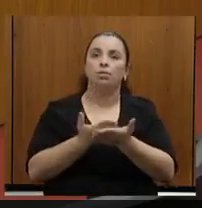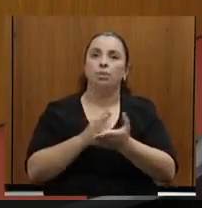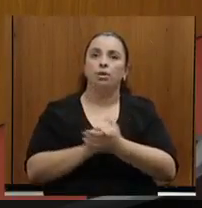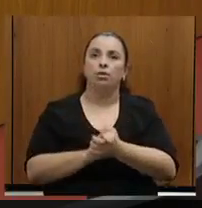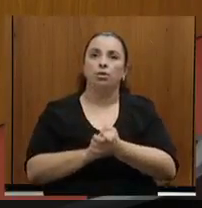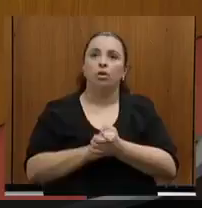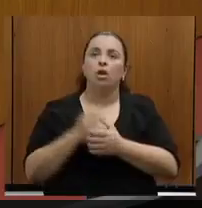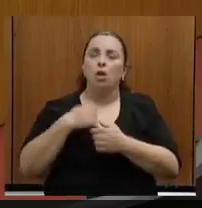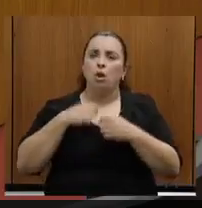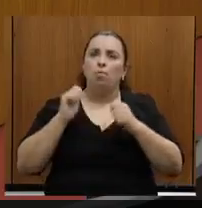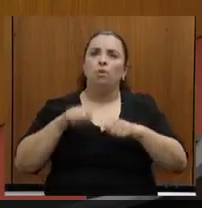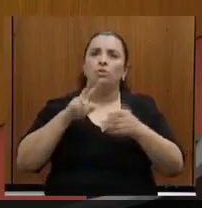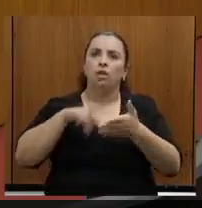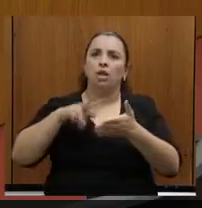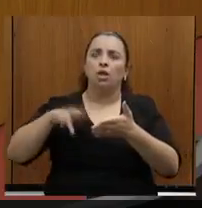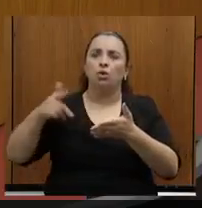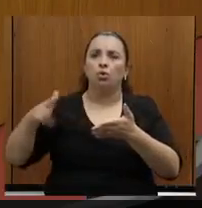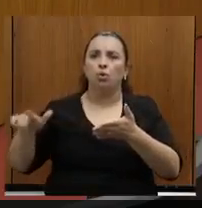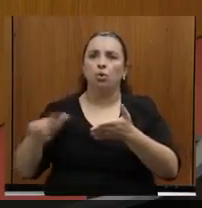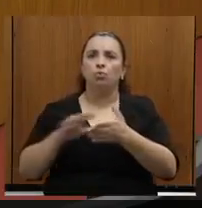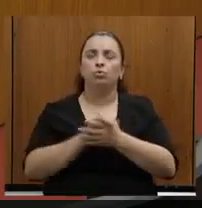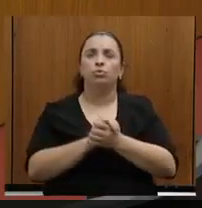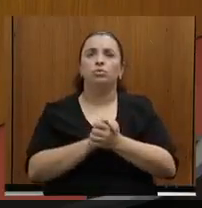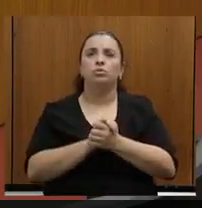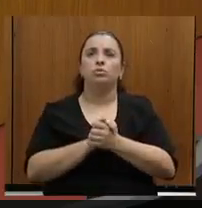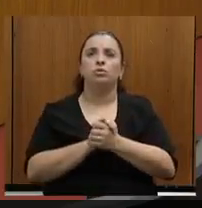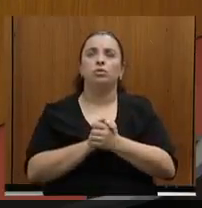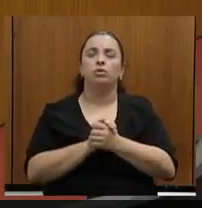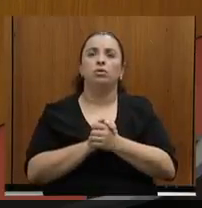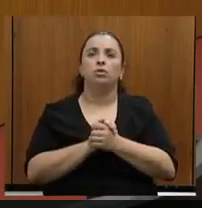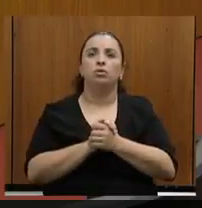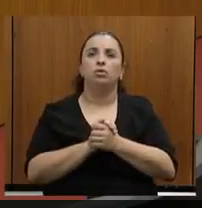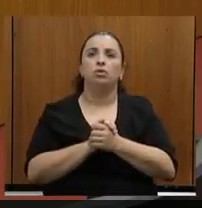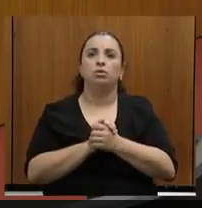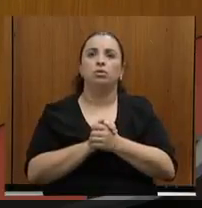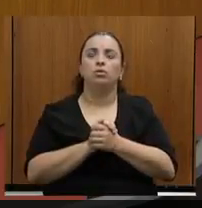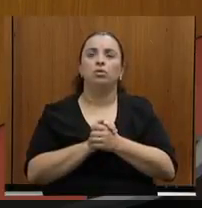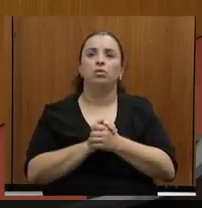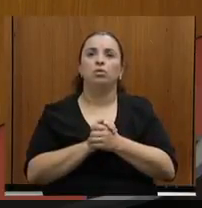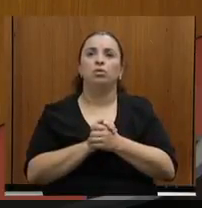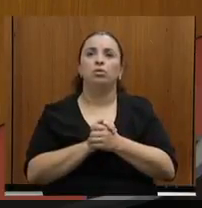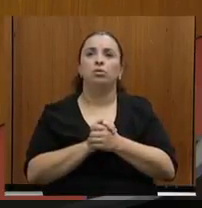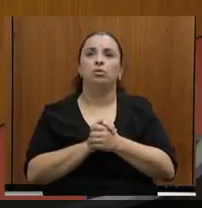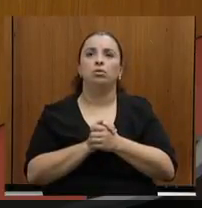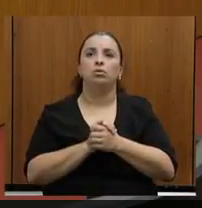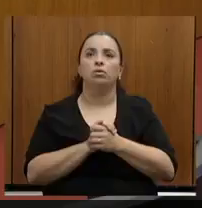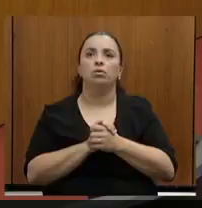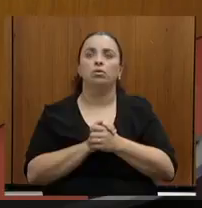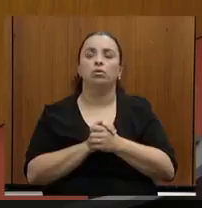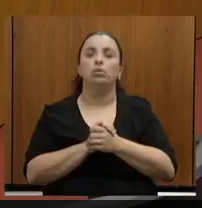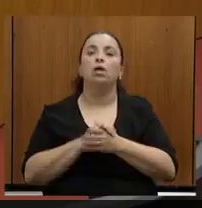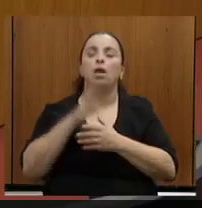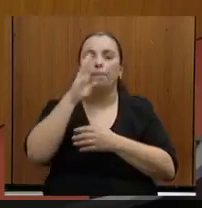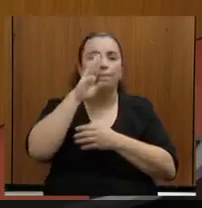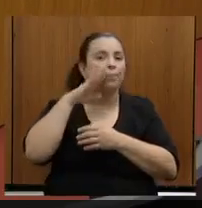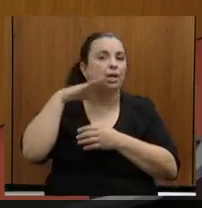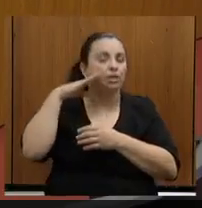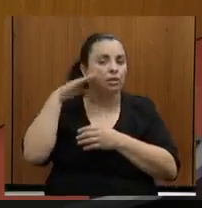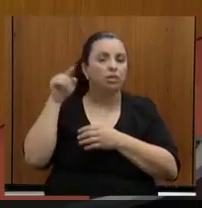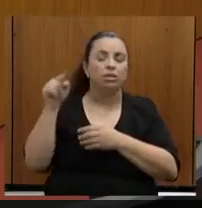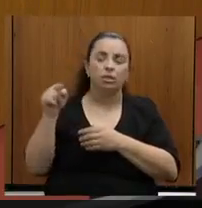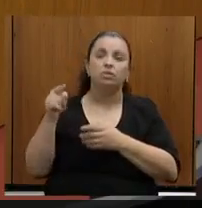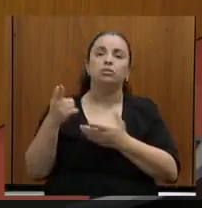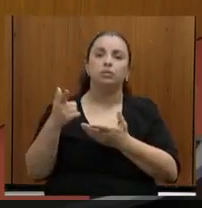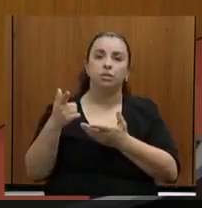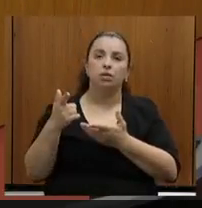lendo os outros requerimentos, enquanto... Pronto, ok. Pode fazer oralmente. Com a palavra, deputada Beatriz